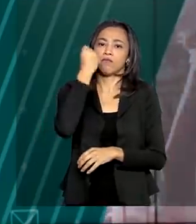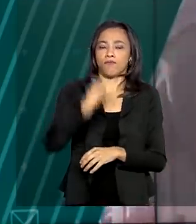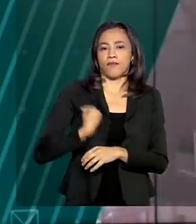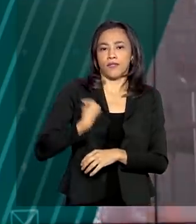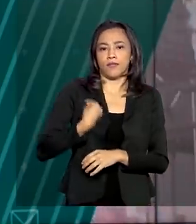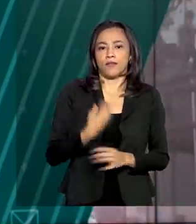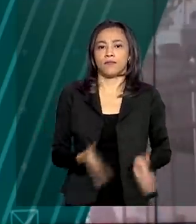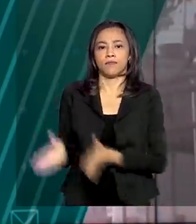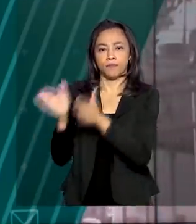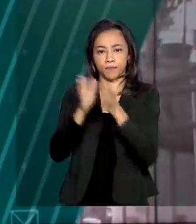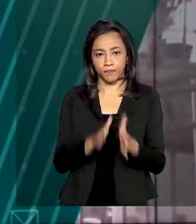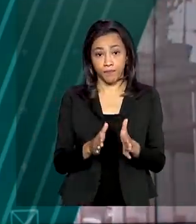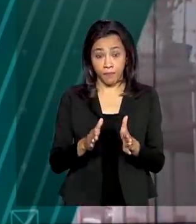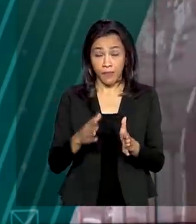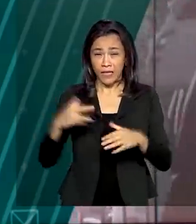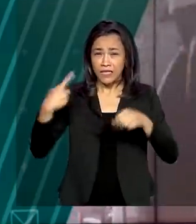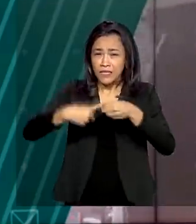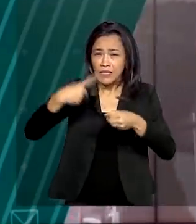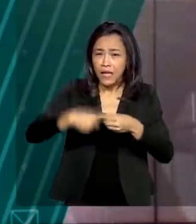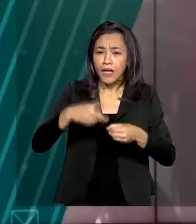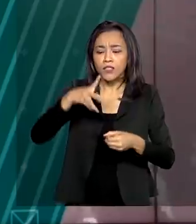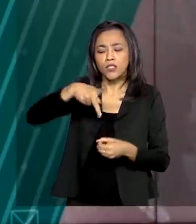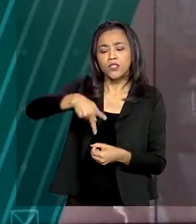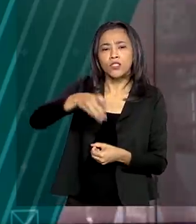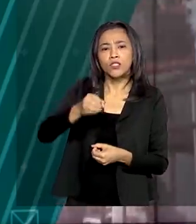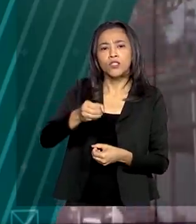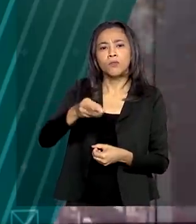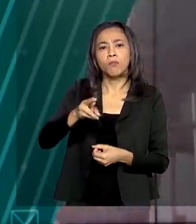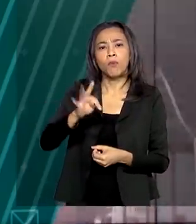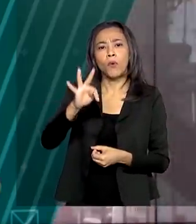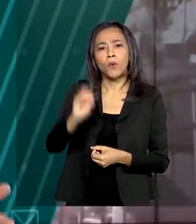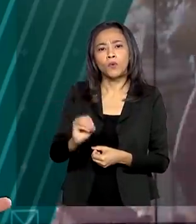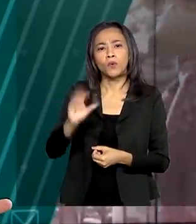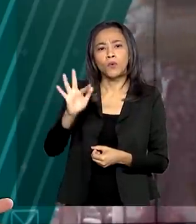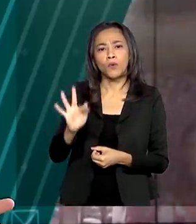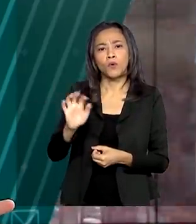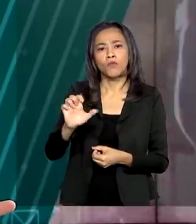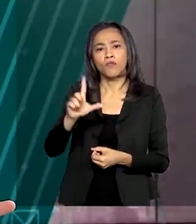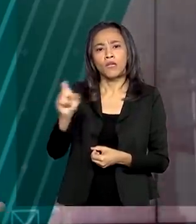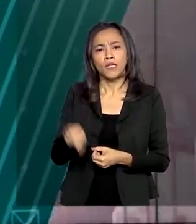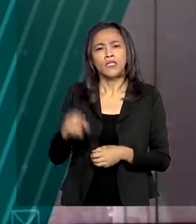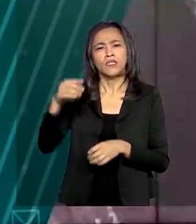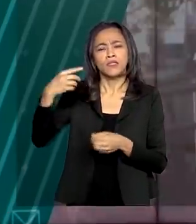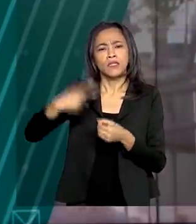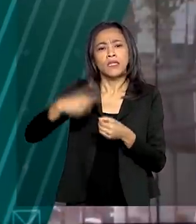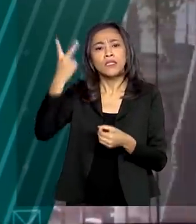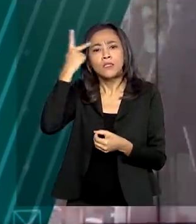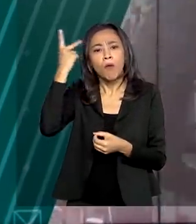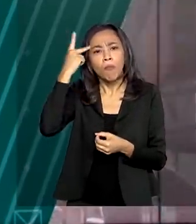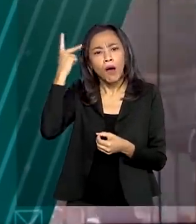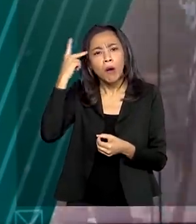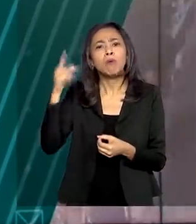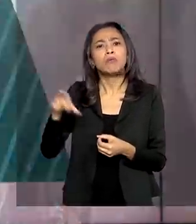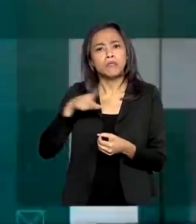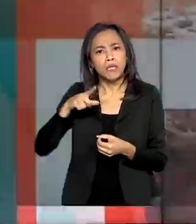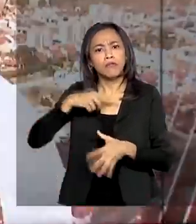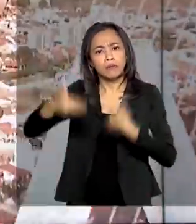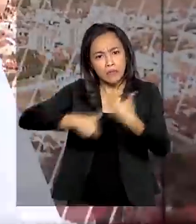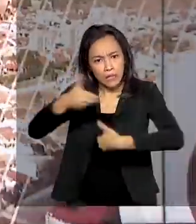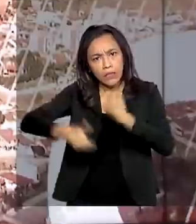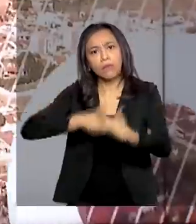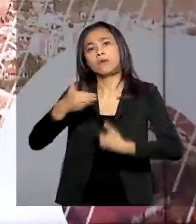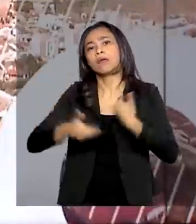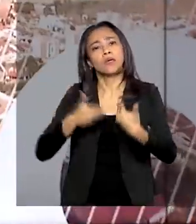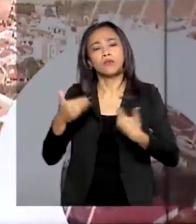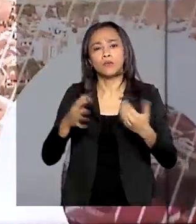A cidade de Porto Feliz, no interior de São Paulo, adotou um tratamento para os estágios iniciais da Covid-19, que